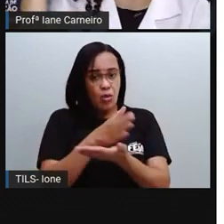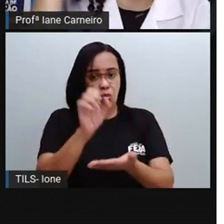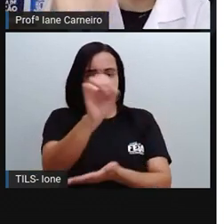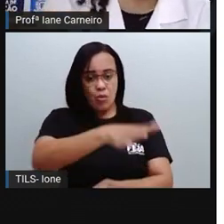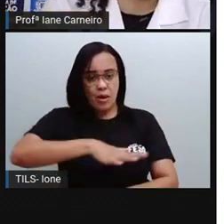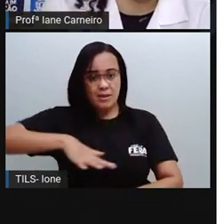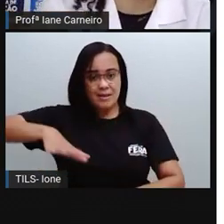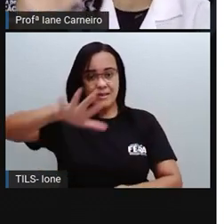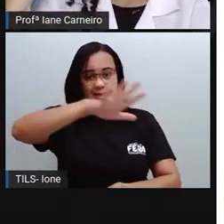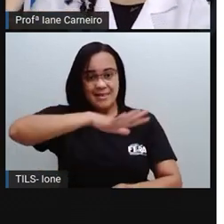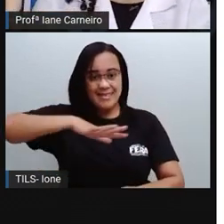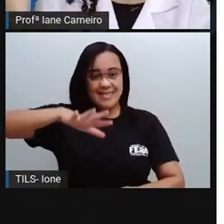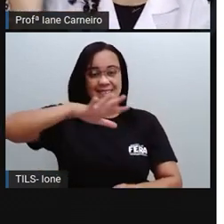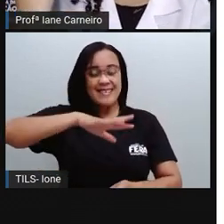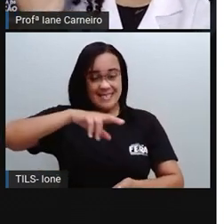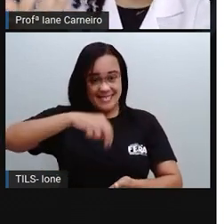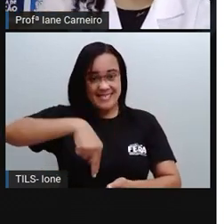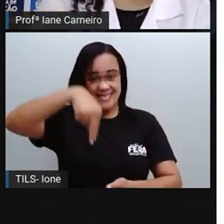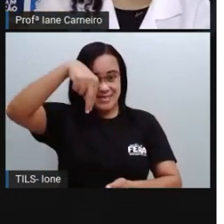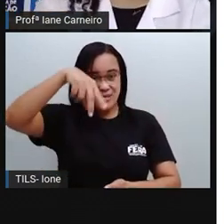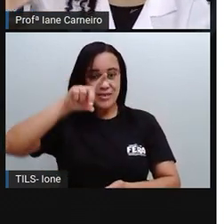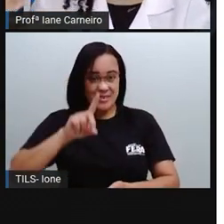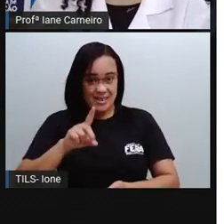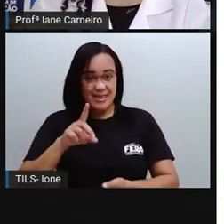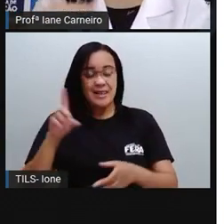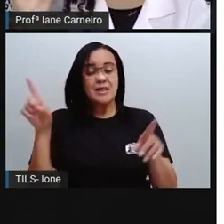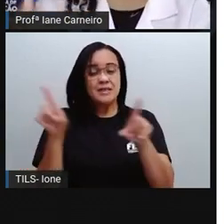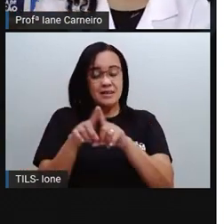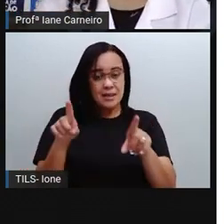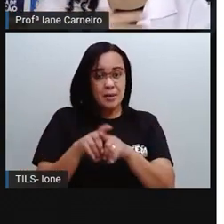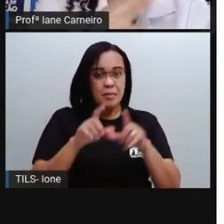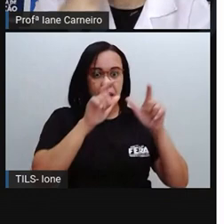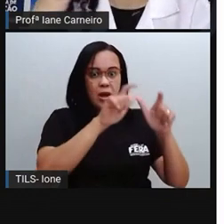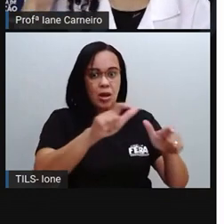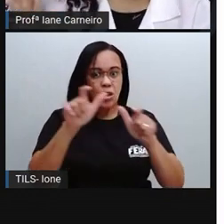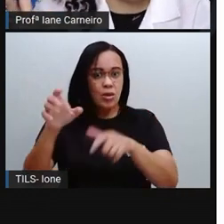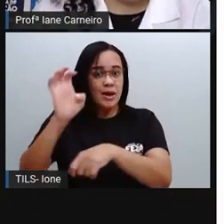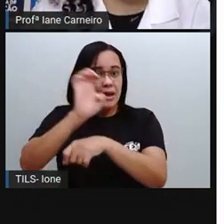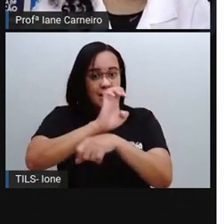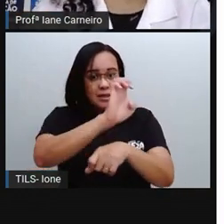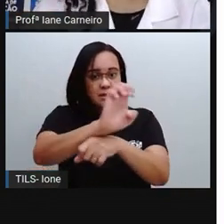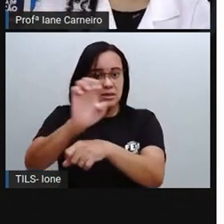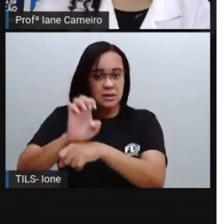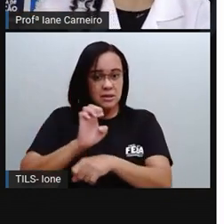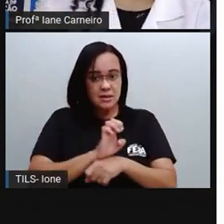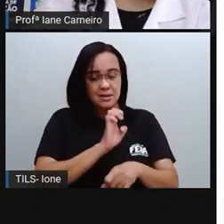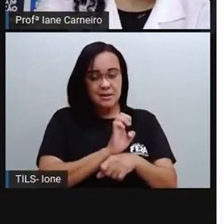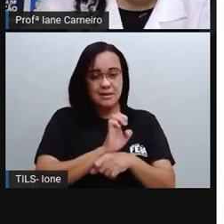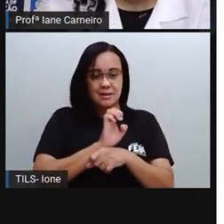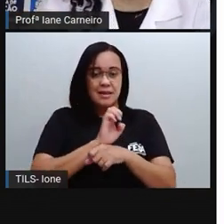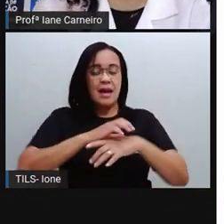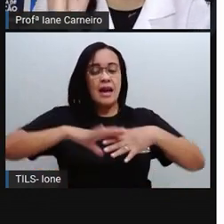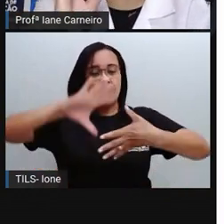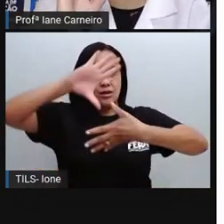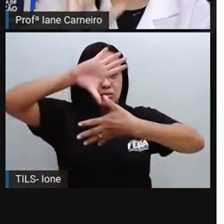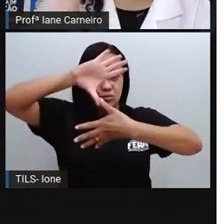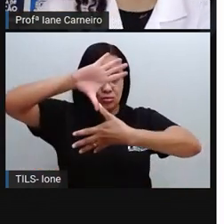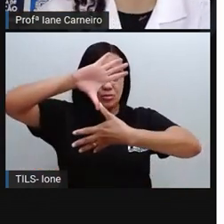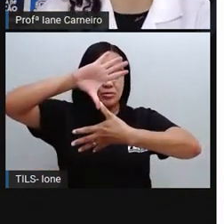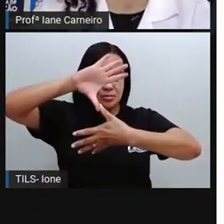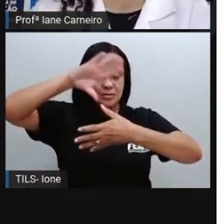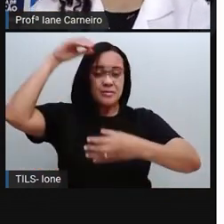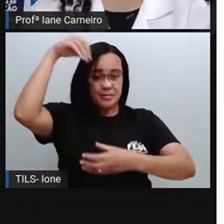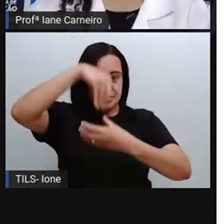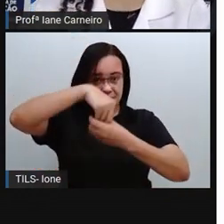Nós vamos localizar alguns estados, né? Dessa região aqui no mapa do Brasil, tá bom? E a gente vai tentar